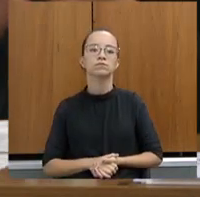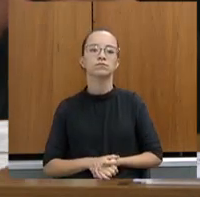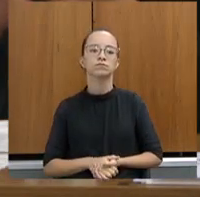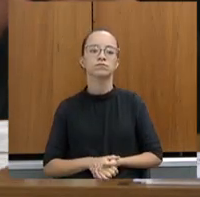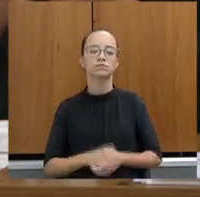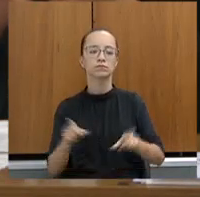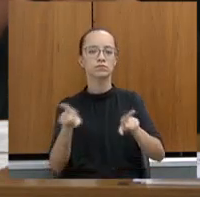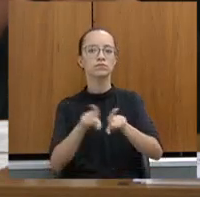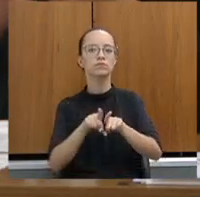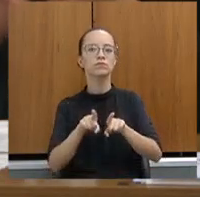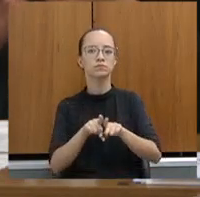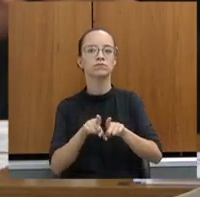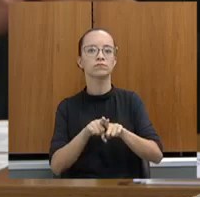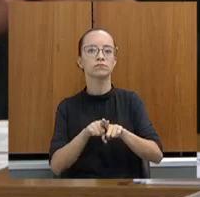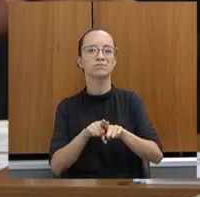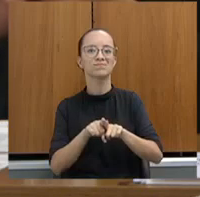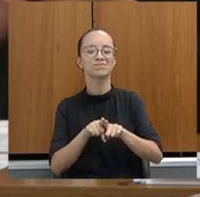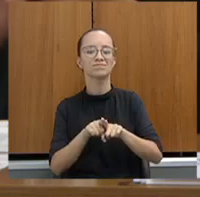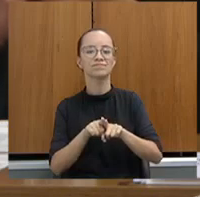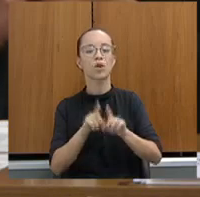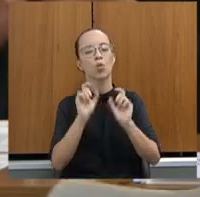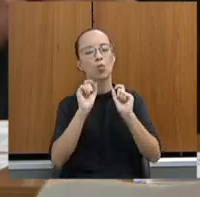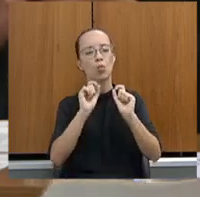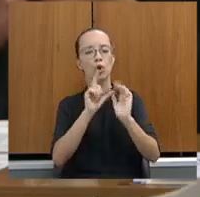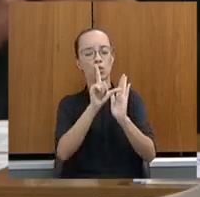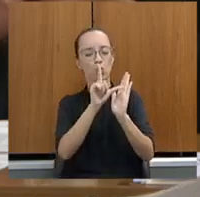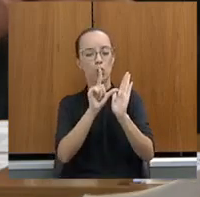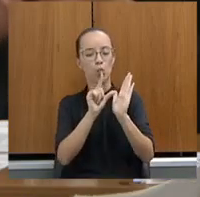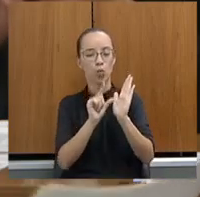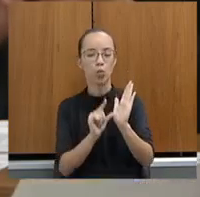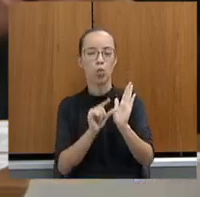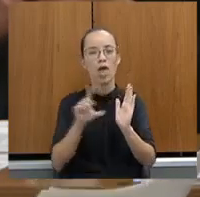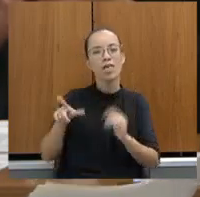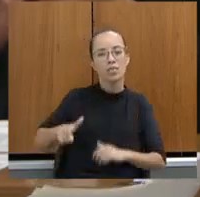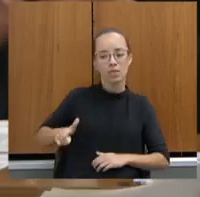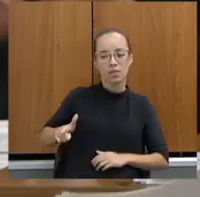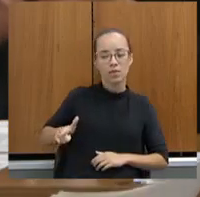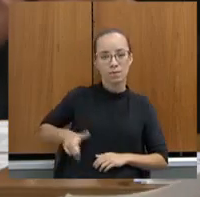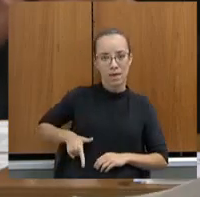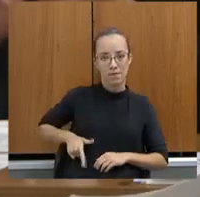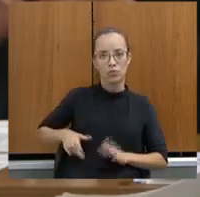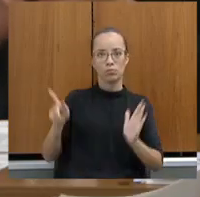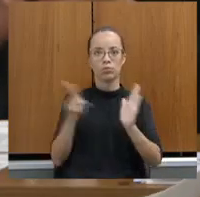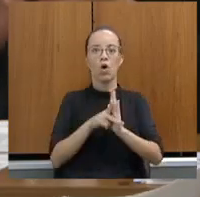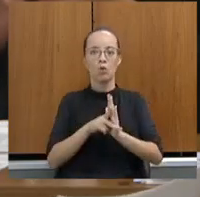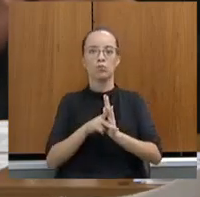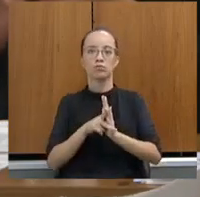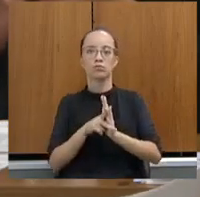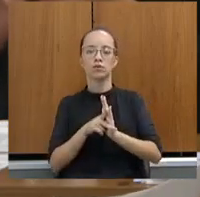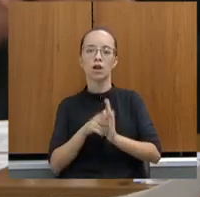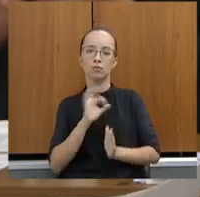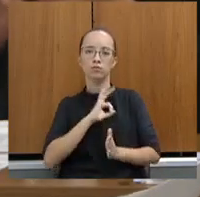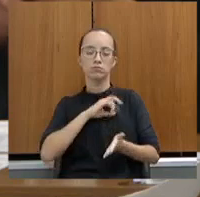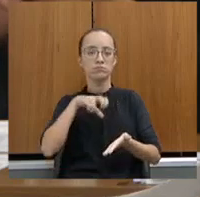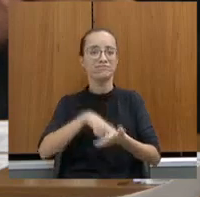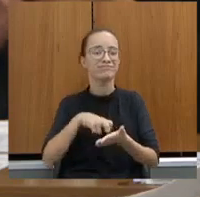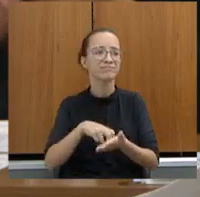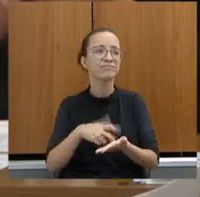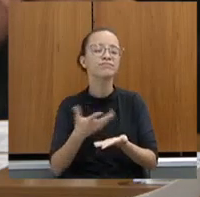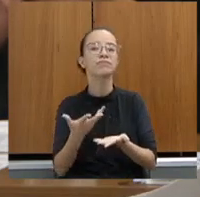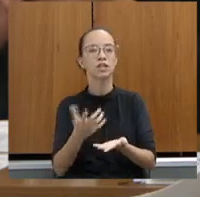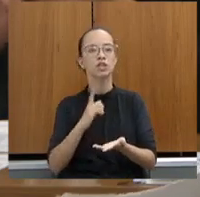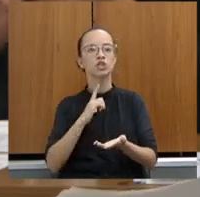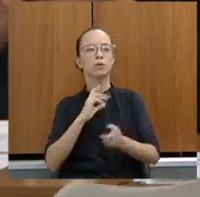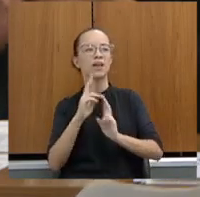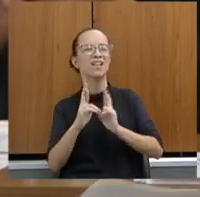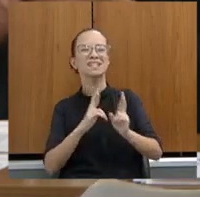Também havia um déficit enorme no que diz respeito ao armamento da própria Polícia Penal. Havia uma relação enorme de